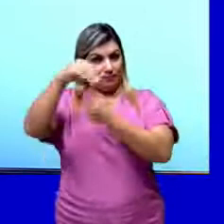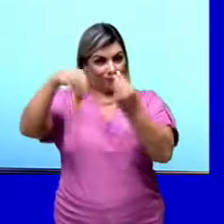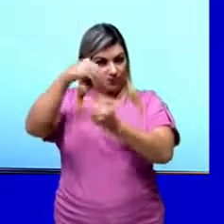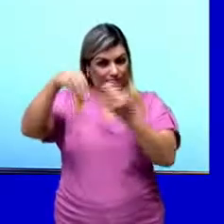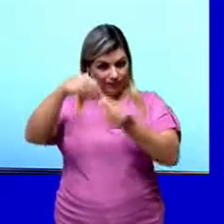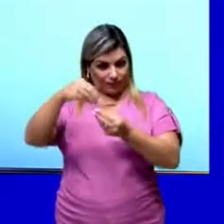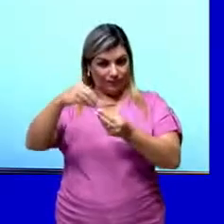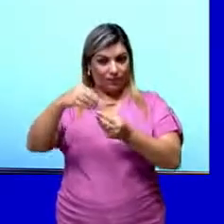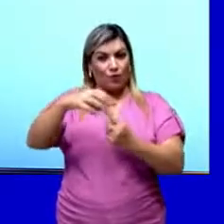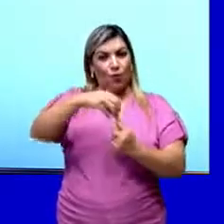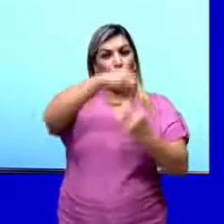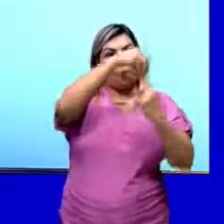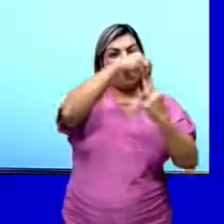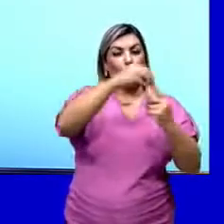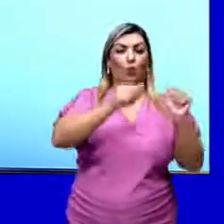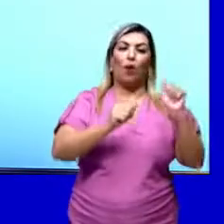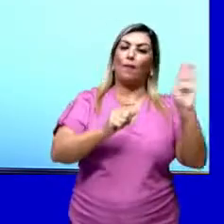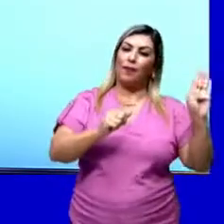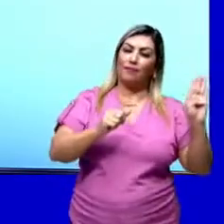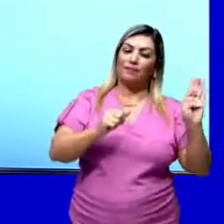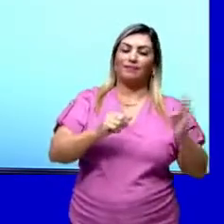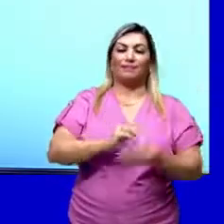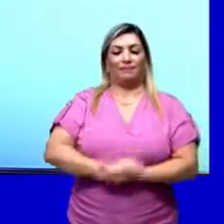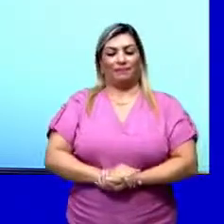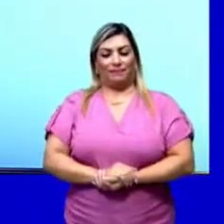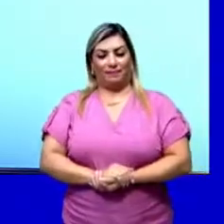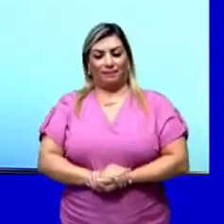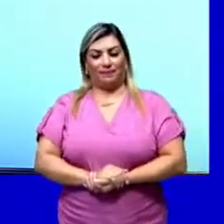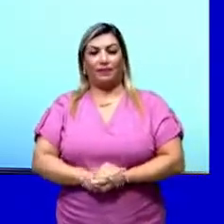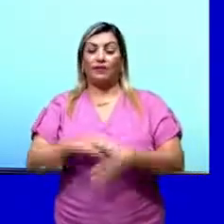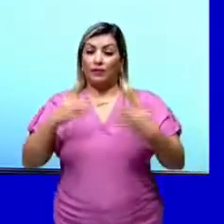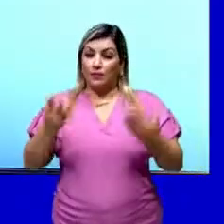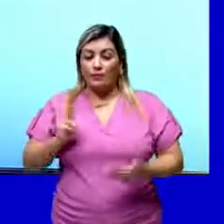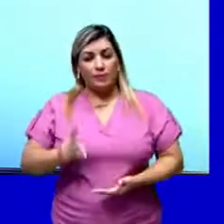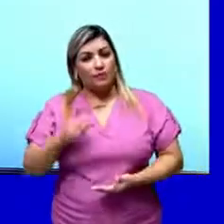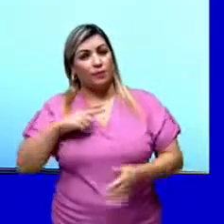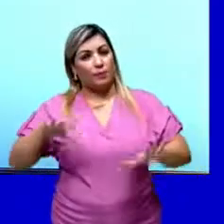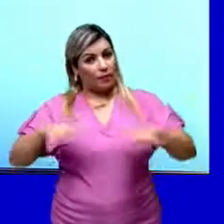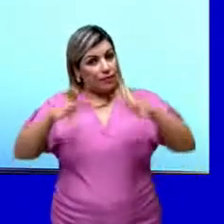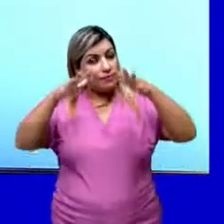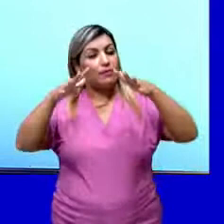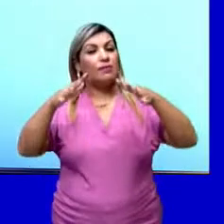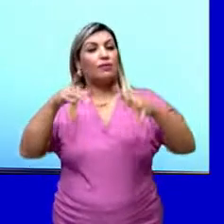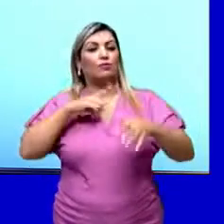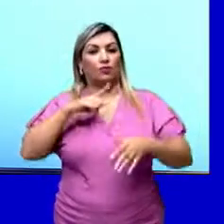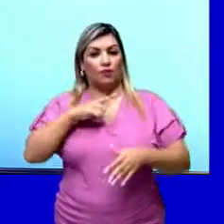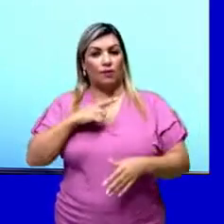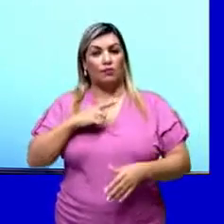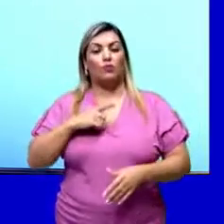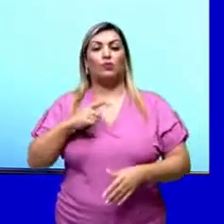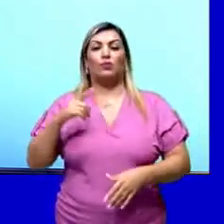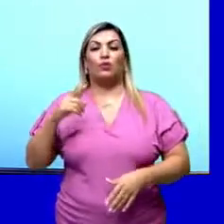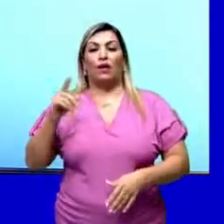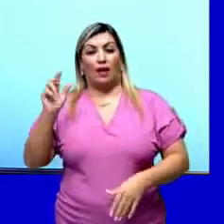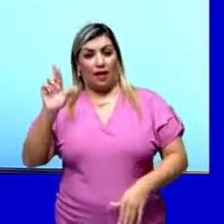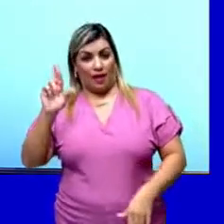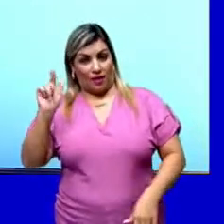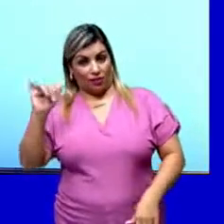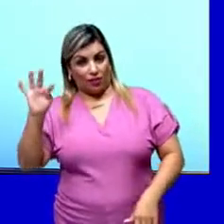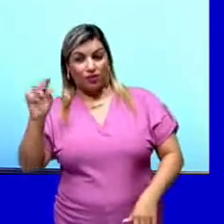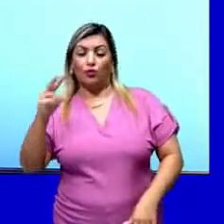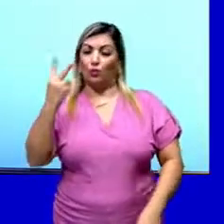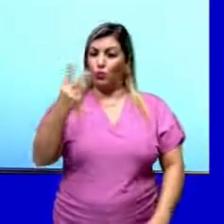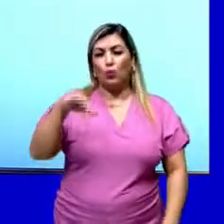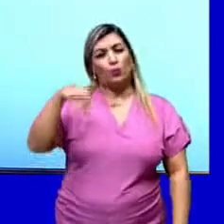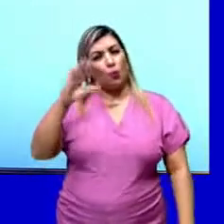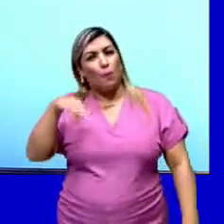vai formar um único produto, AB. Então, toda vez que tiver uma reação, onde tivermos do lado dos reagentes, duas